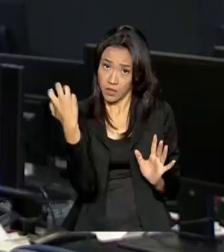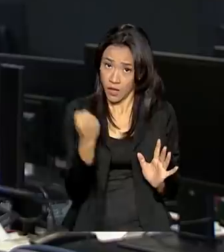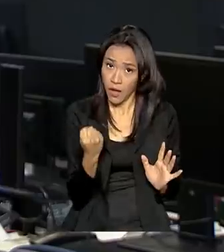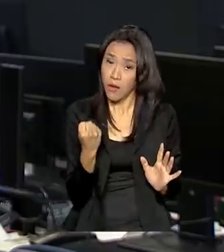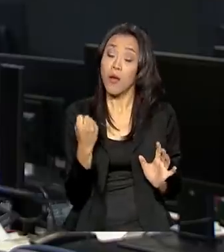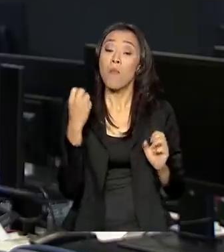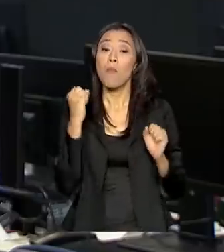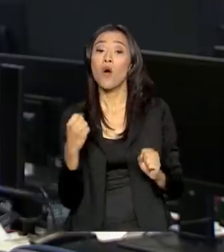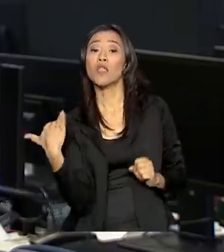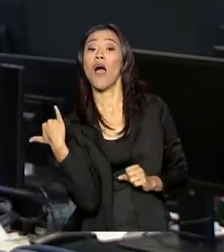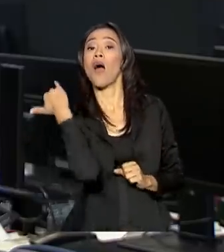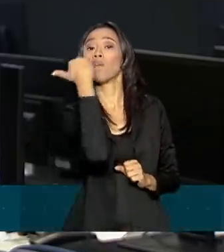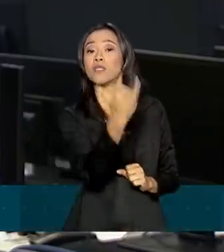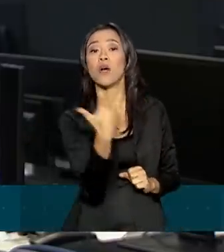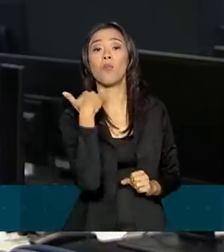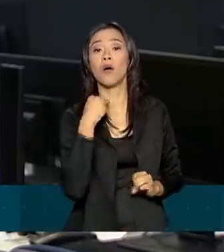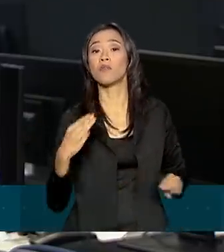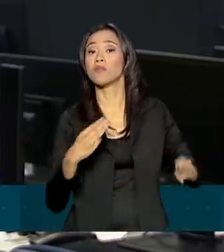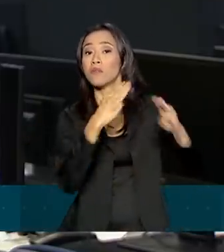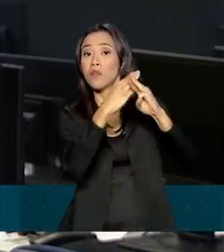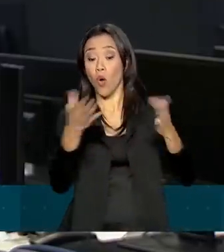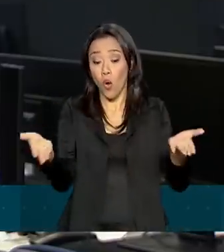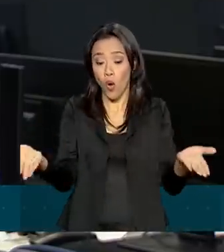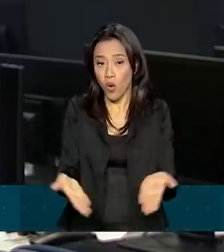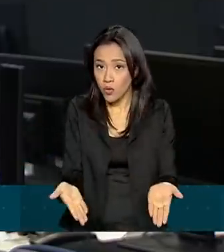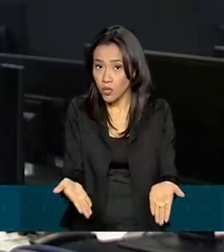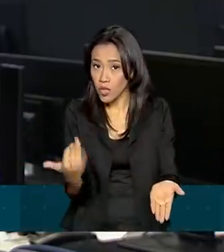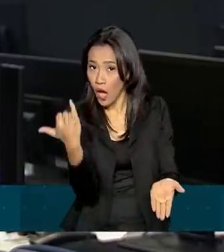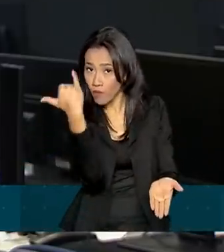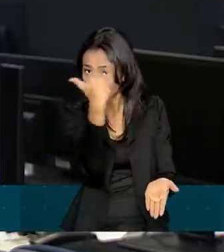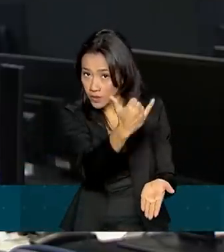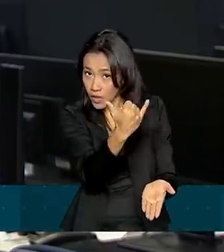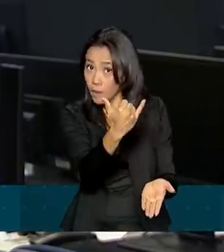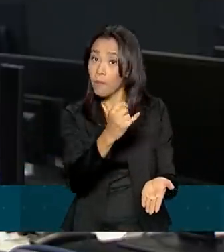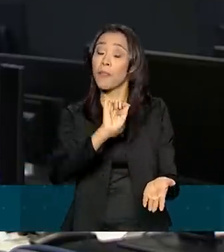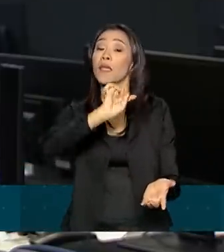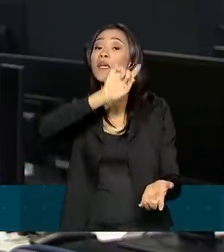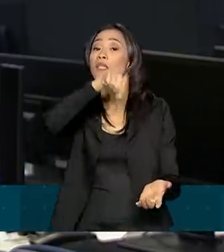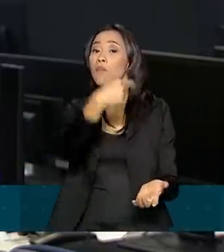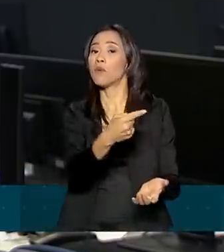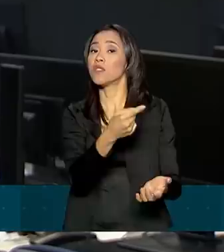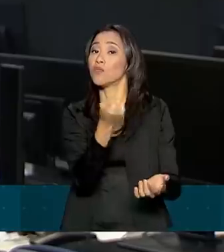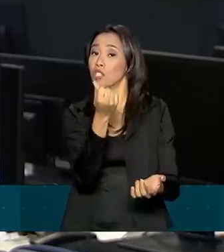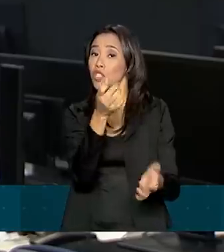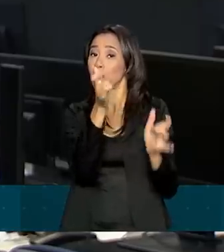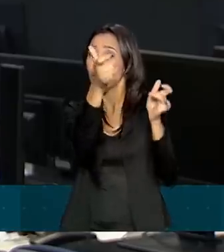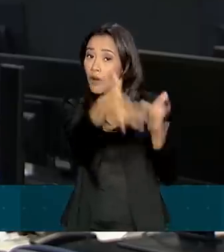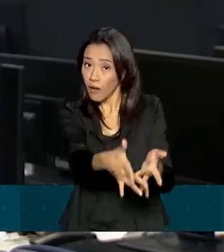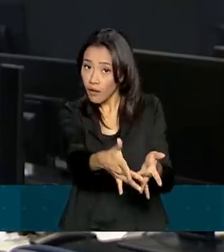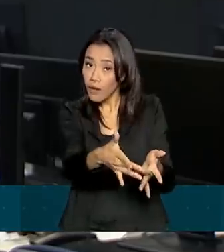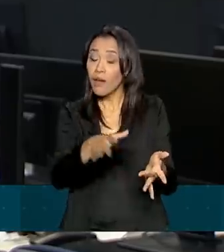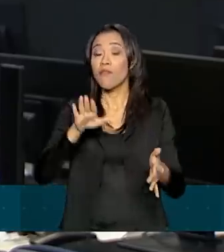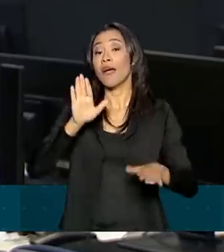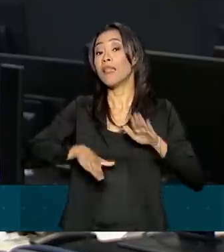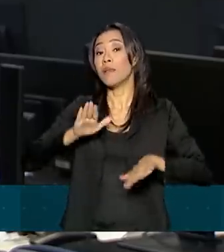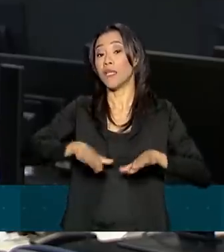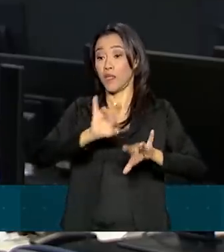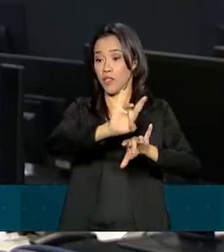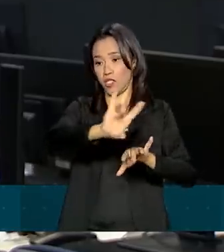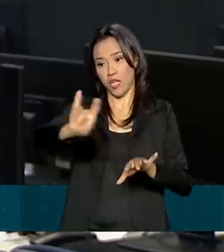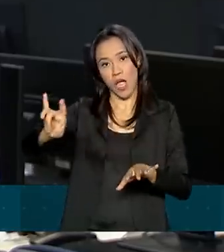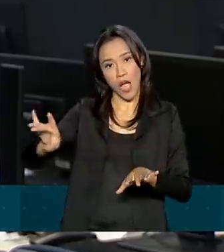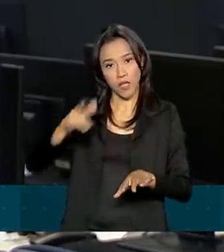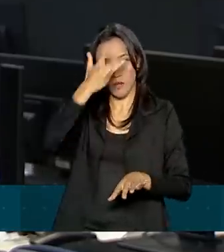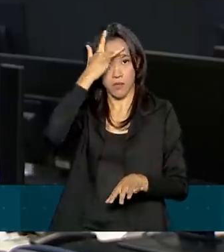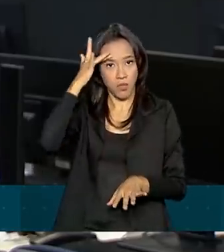pode informar na Caixa Econômica Federal a partir de hoje. Apenas parte do fundo ficará disponível. O percentual depende do saldo de cada trabalhador.